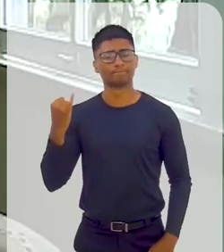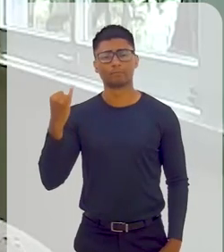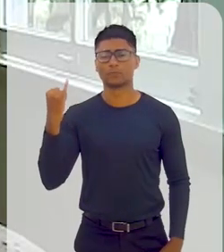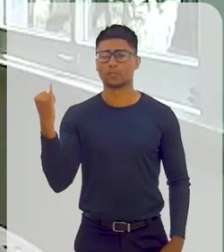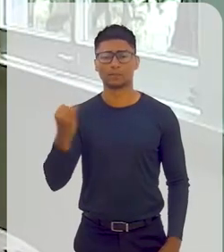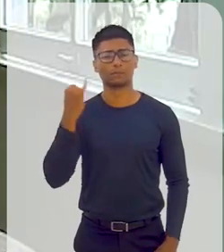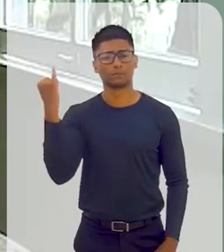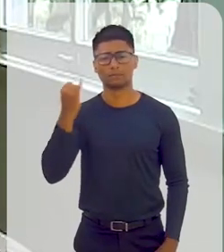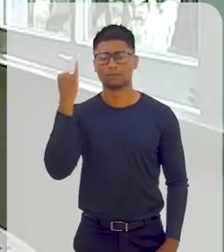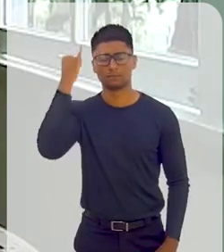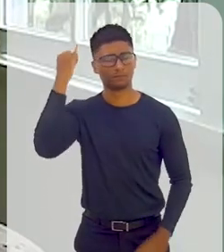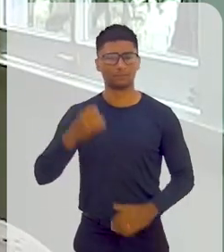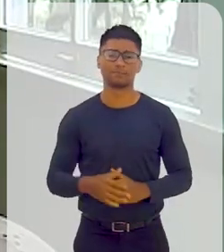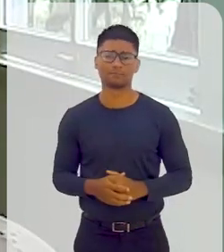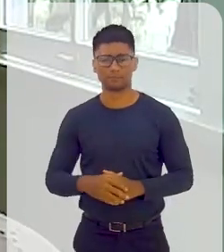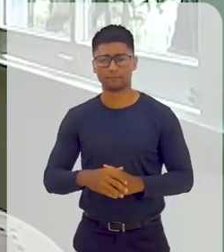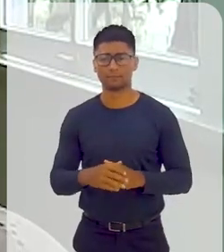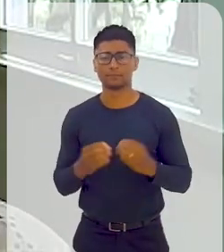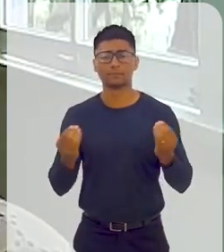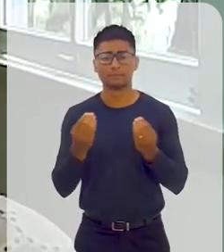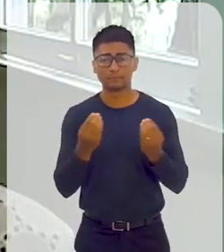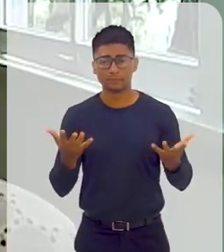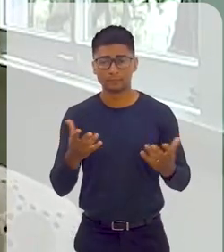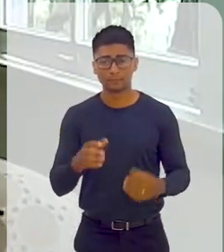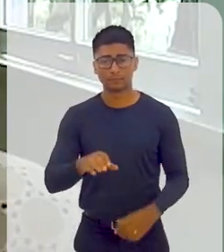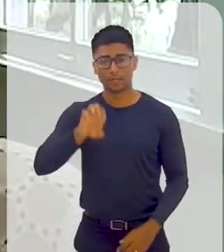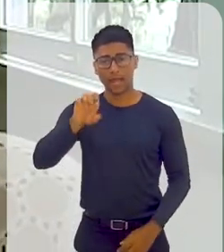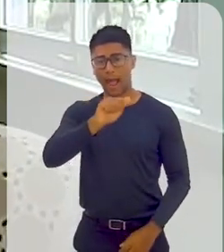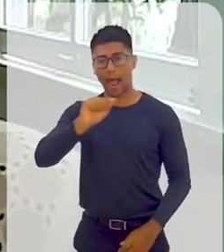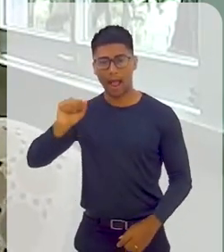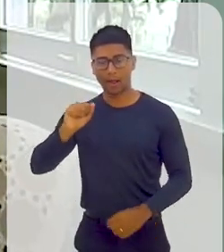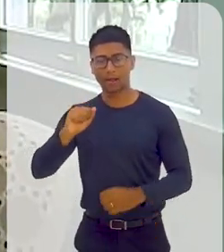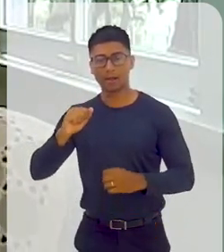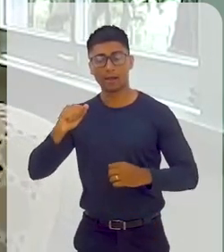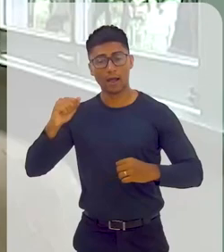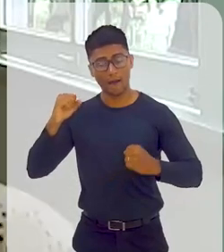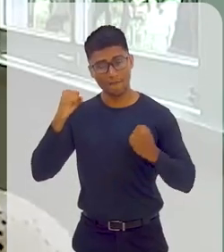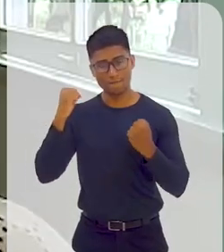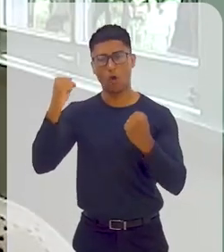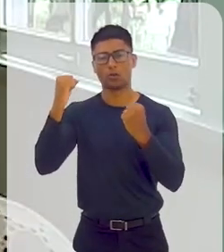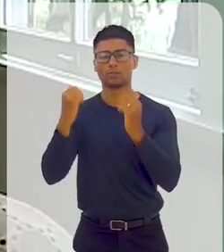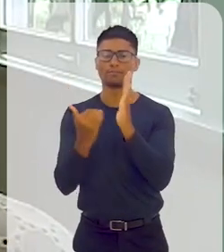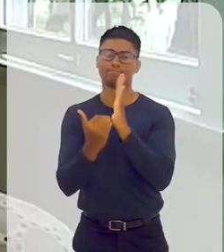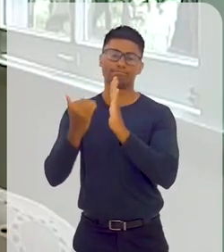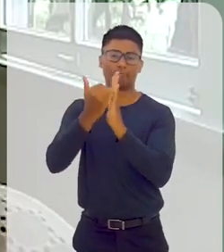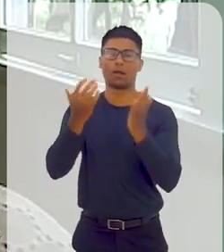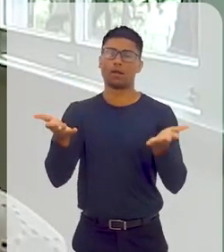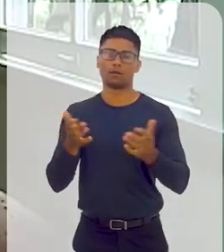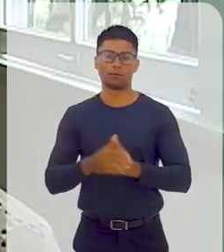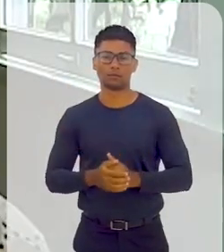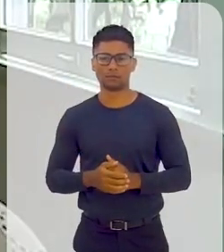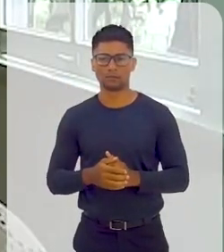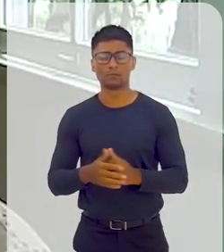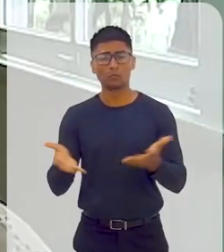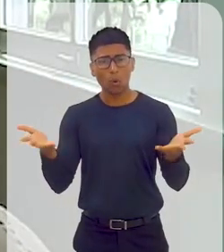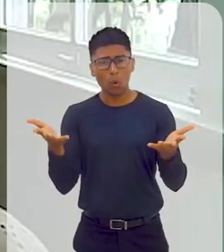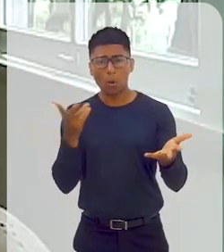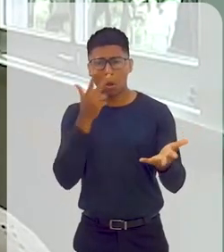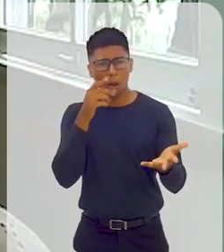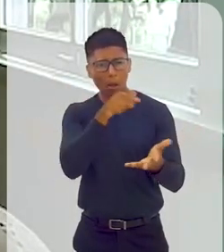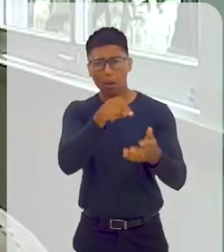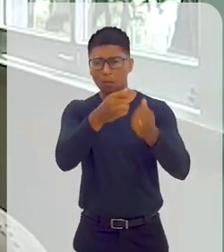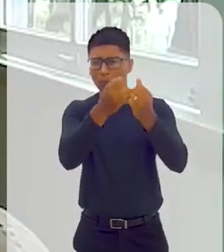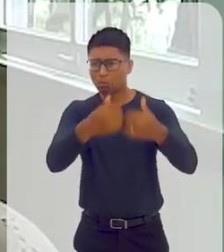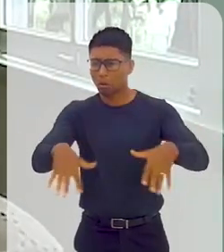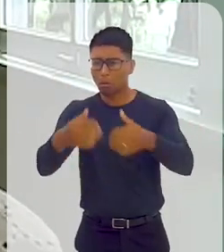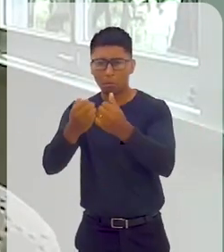fortalecimento do EA. Então, e isso é uma das coisas que está esvaziado. Nós temos que repor